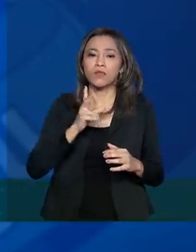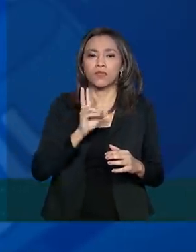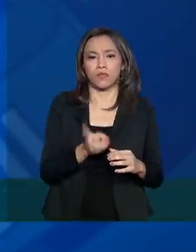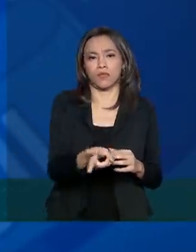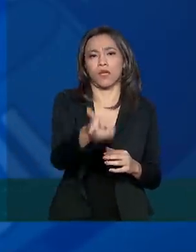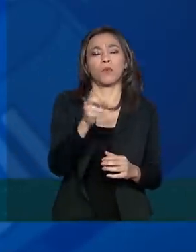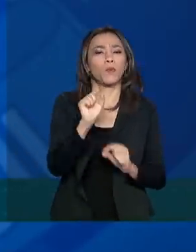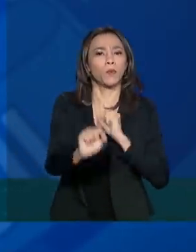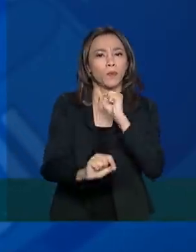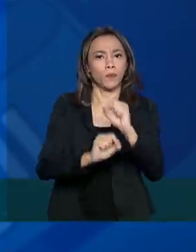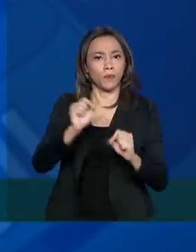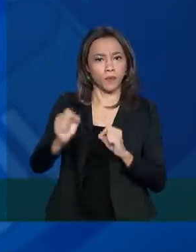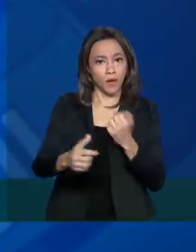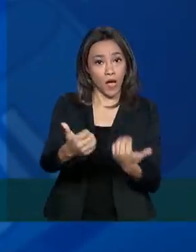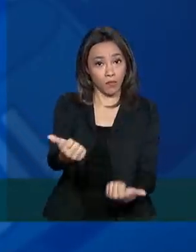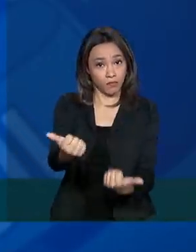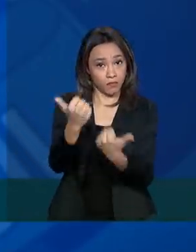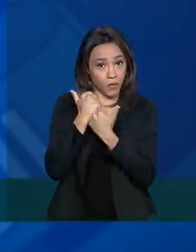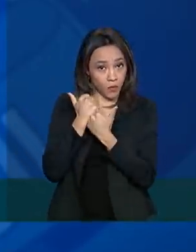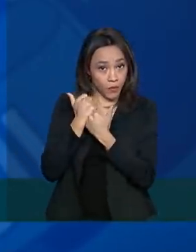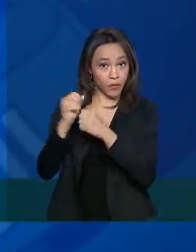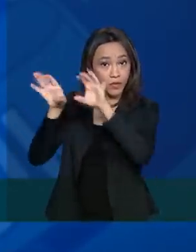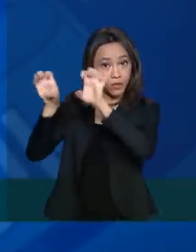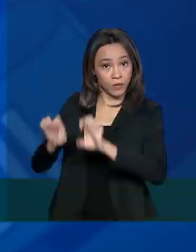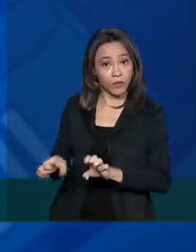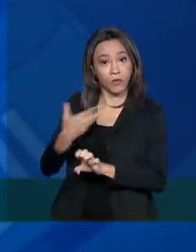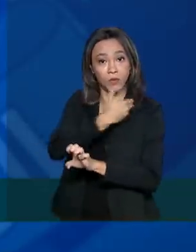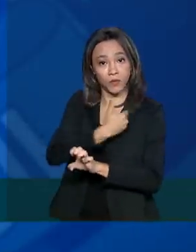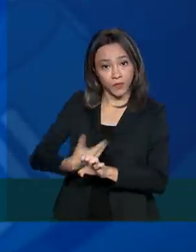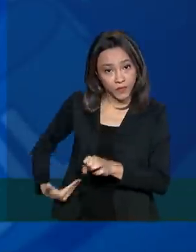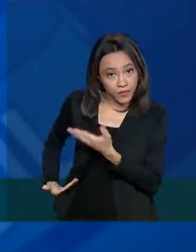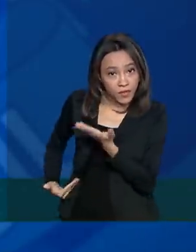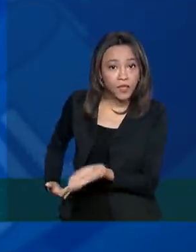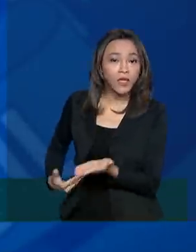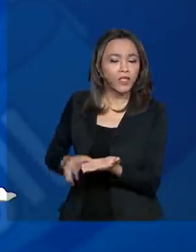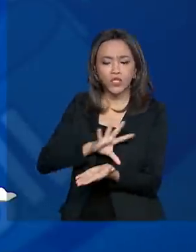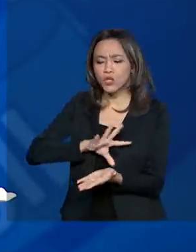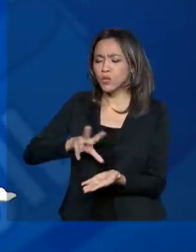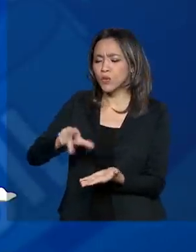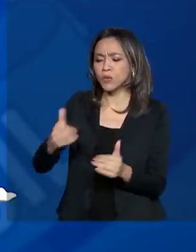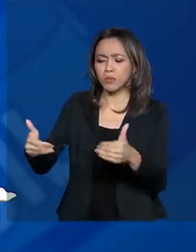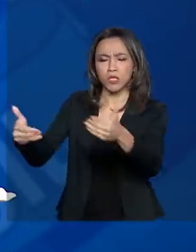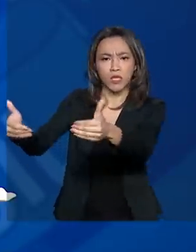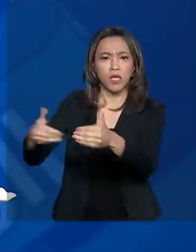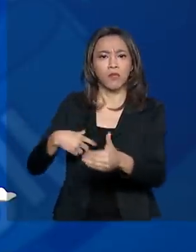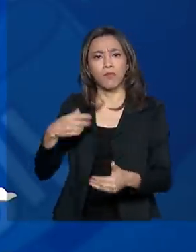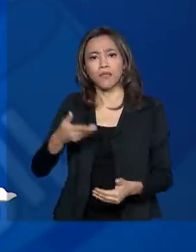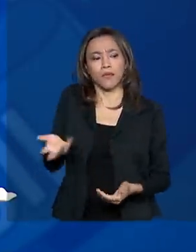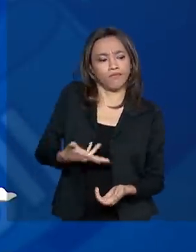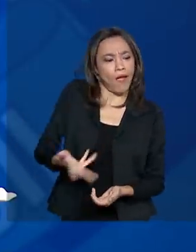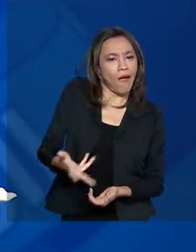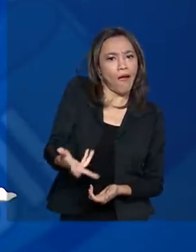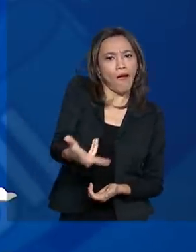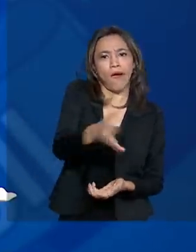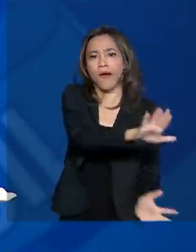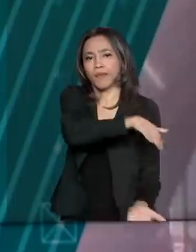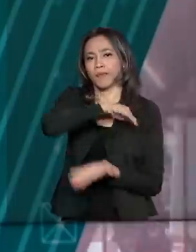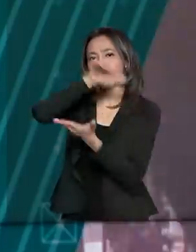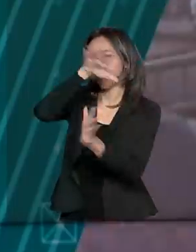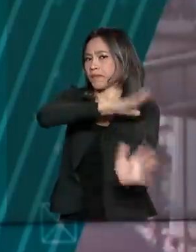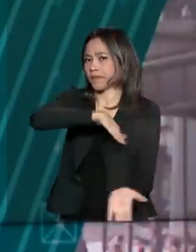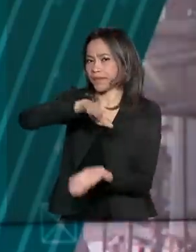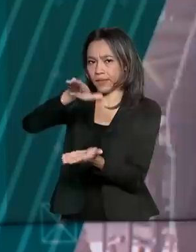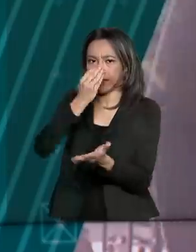de toda a estrutura do governo, todos os ministérios, para poder agilizar essas entregas.